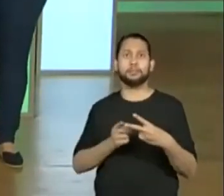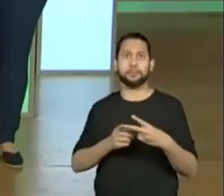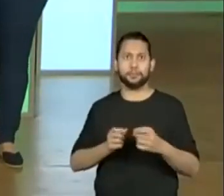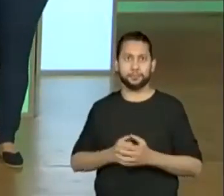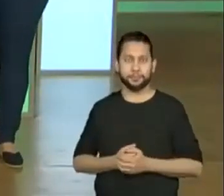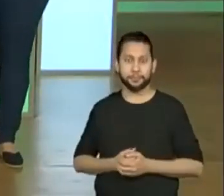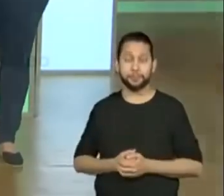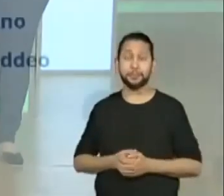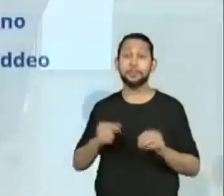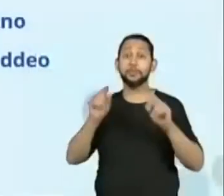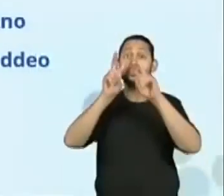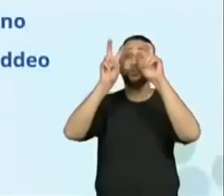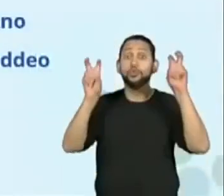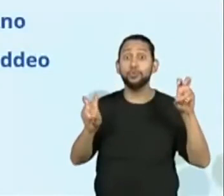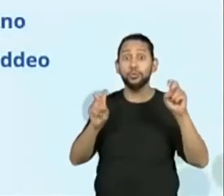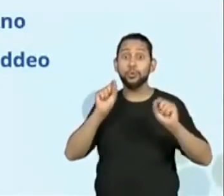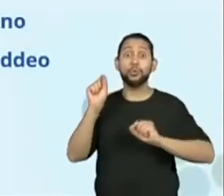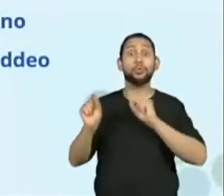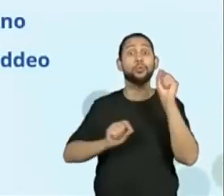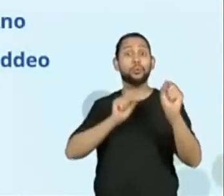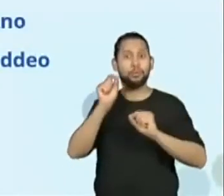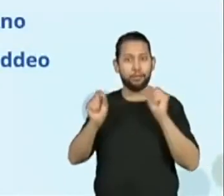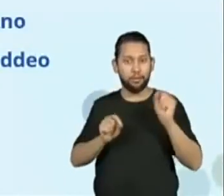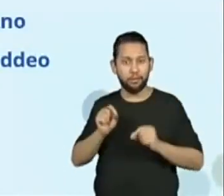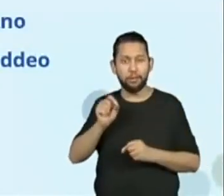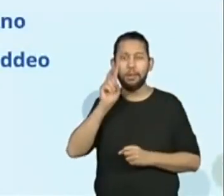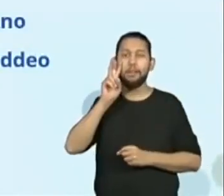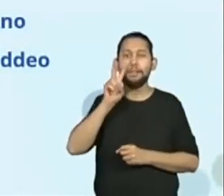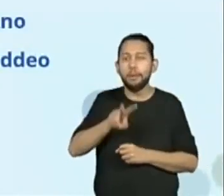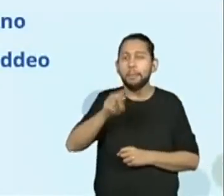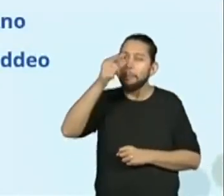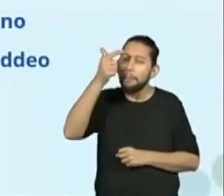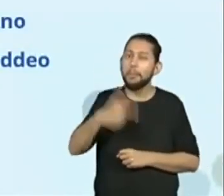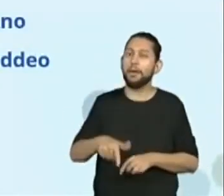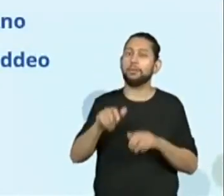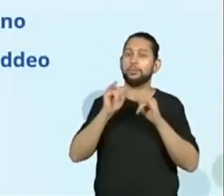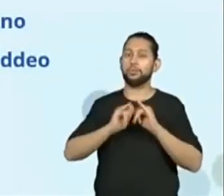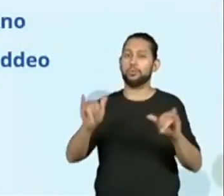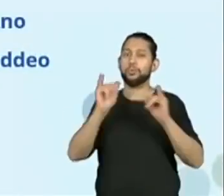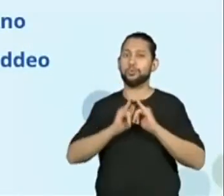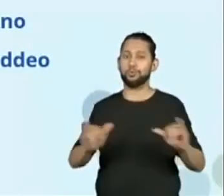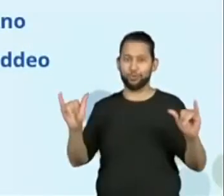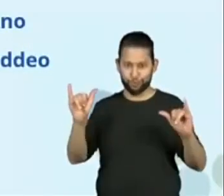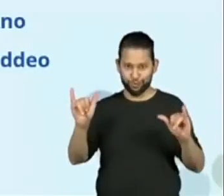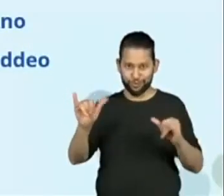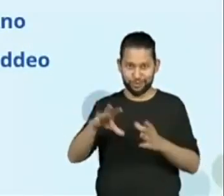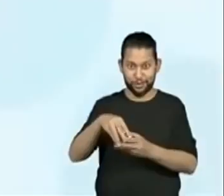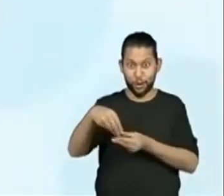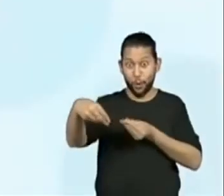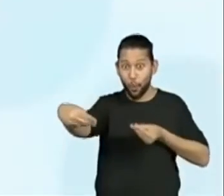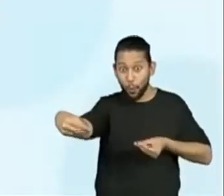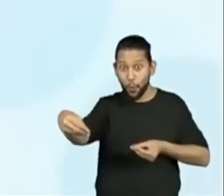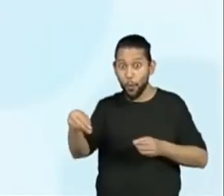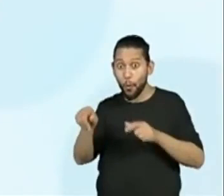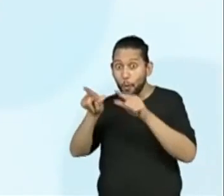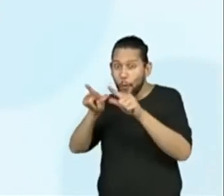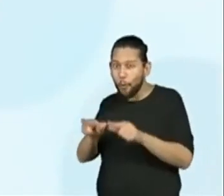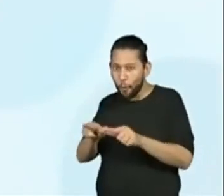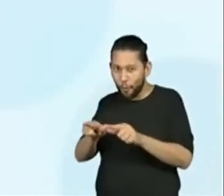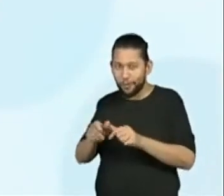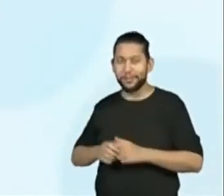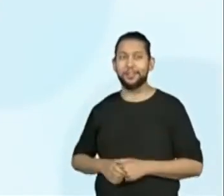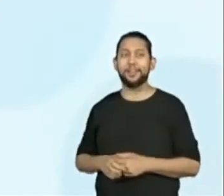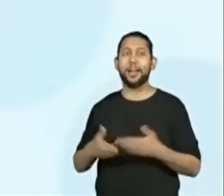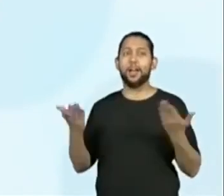O título da aula de olho em mais uma notícia. Tudo a ver com o tema, hein? Então, vamos ver as